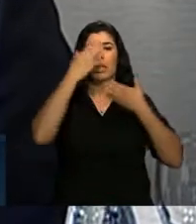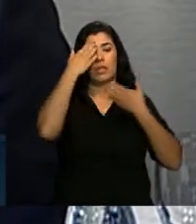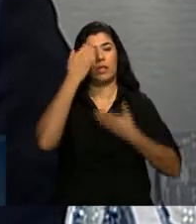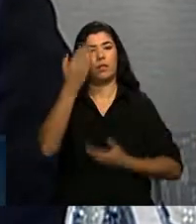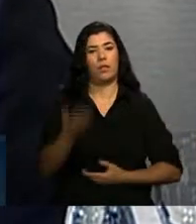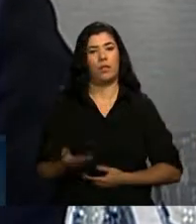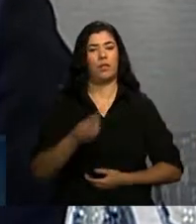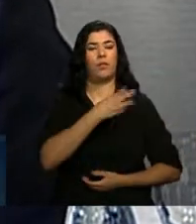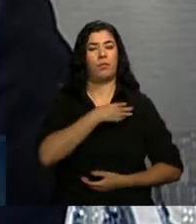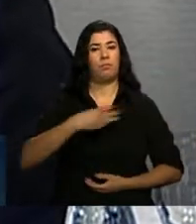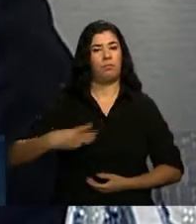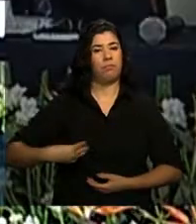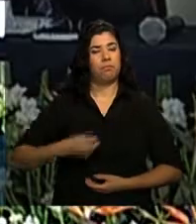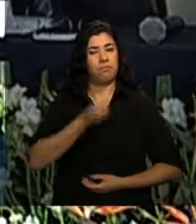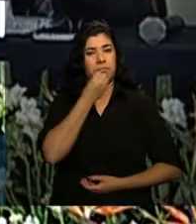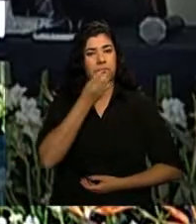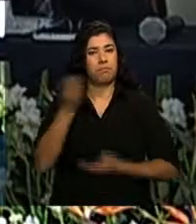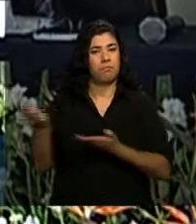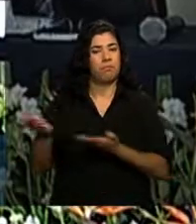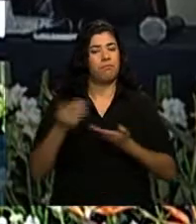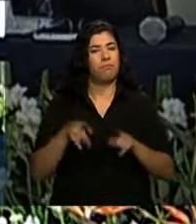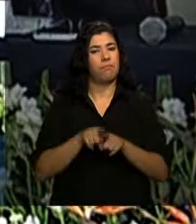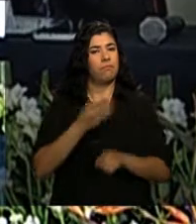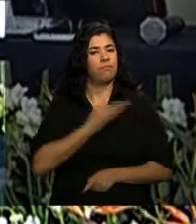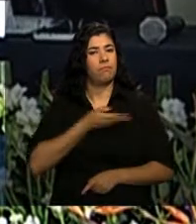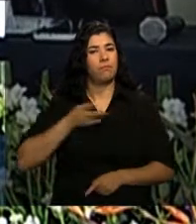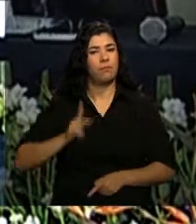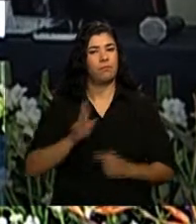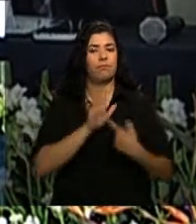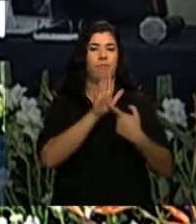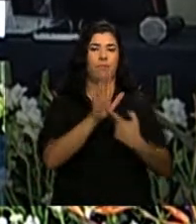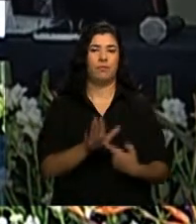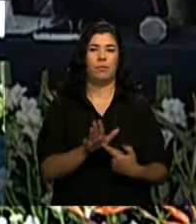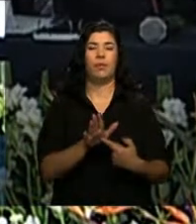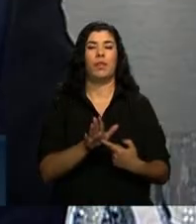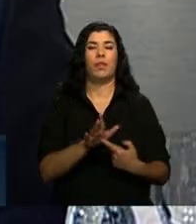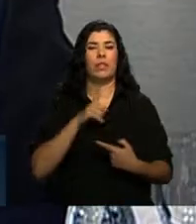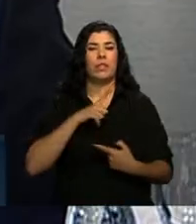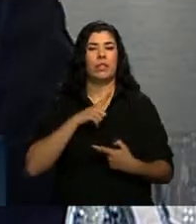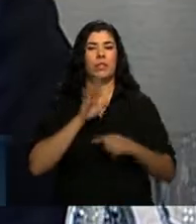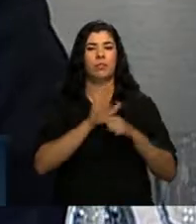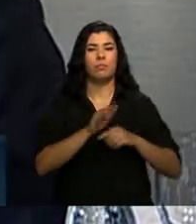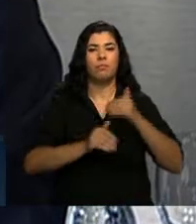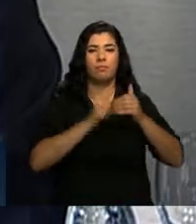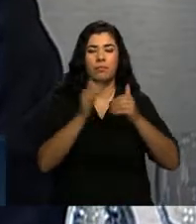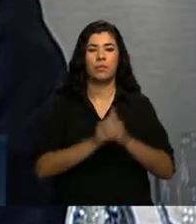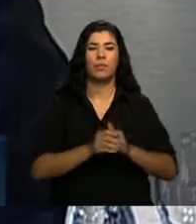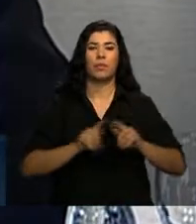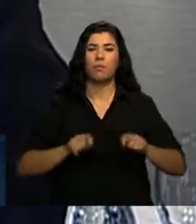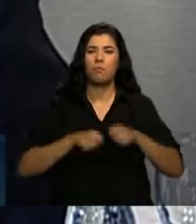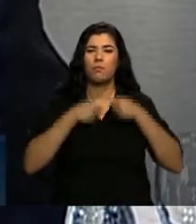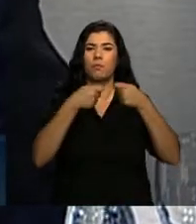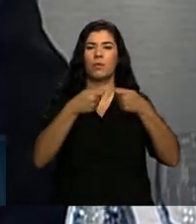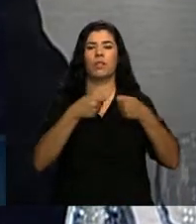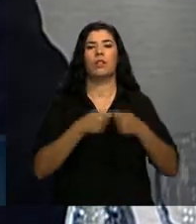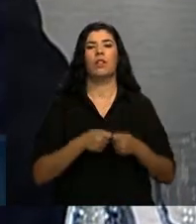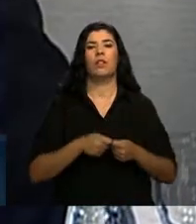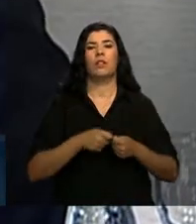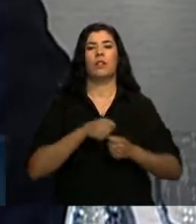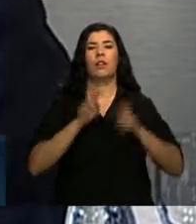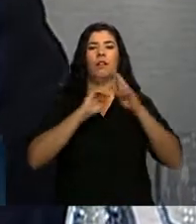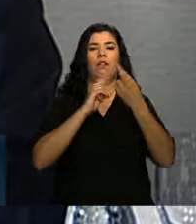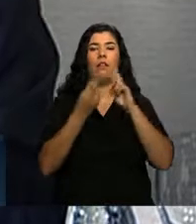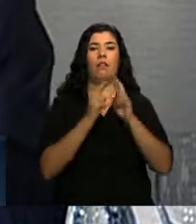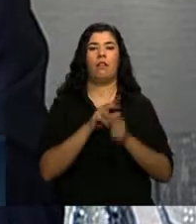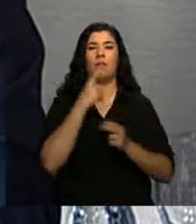ministro a gentileza e essa amizade sempre demonstrada, de fortalecer a hemorrede pública, à nossa secretária e